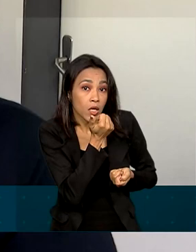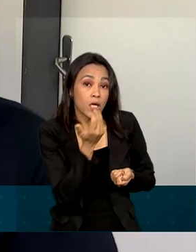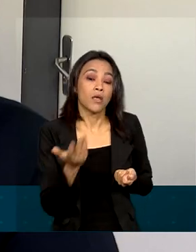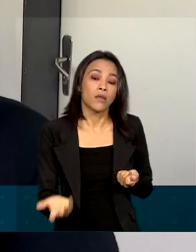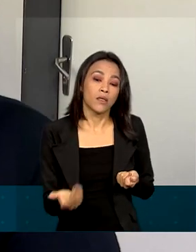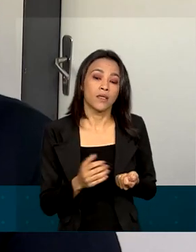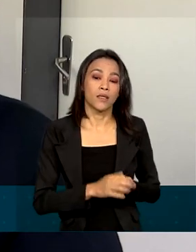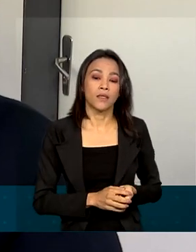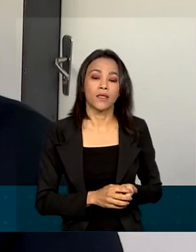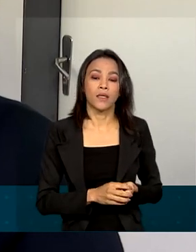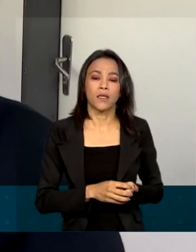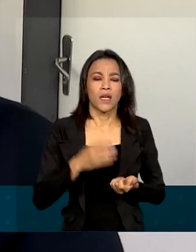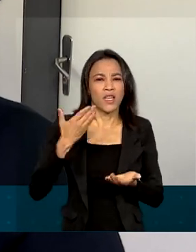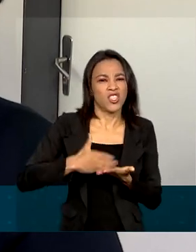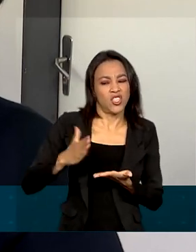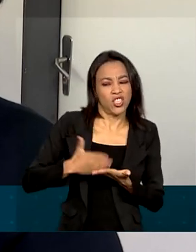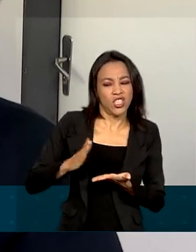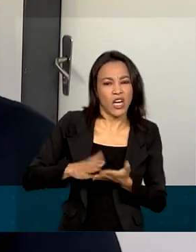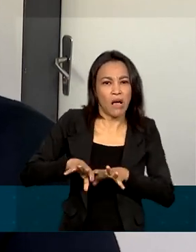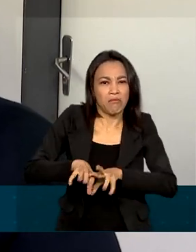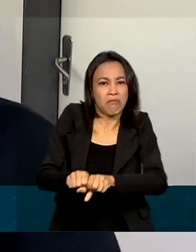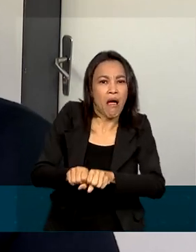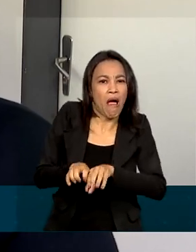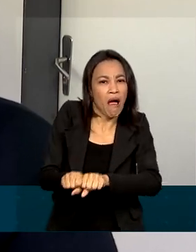massa, né? Para não piorar.